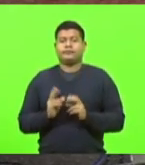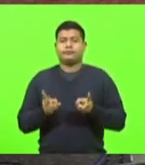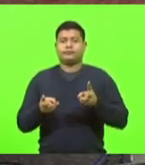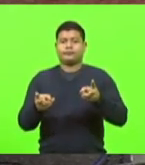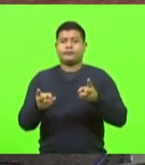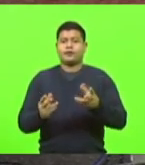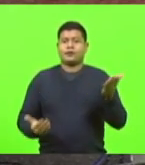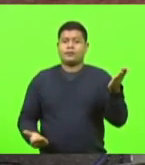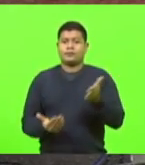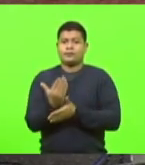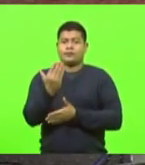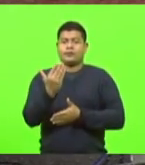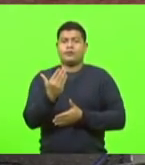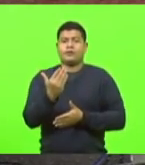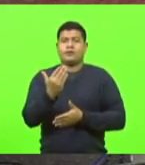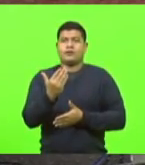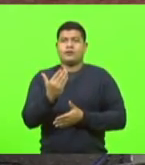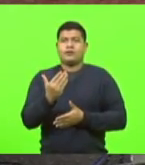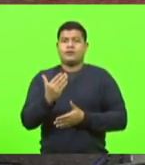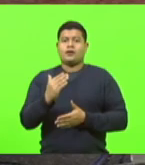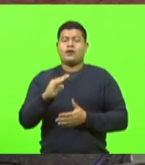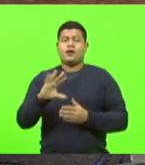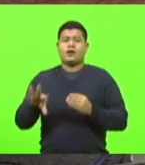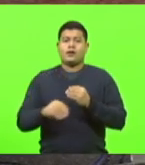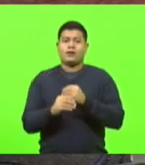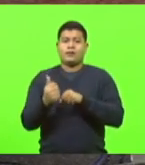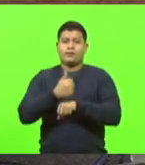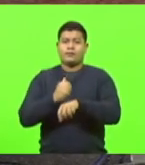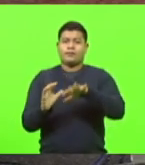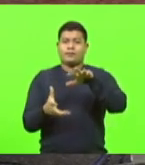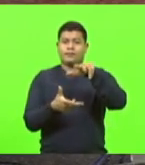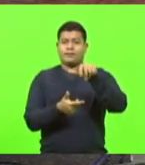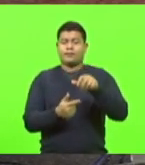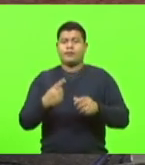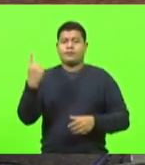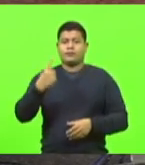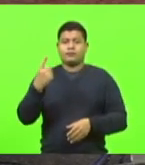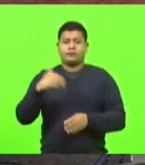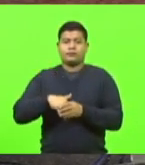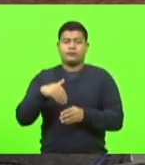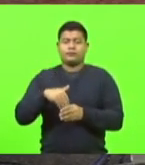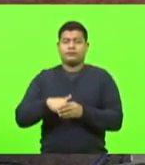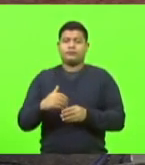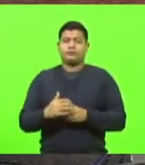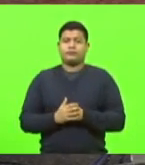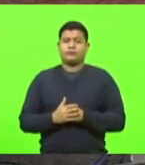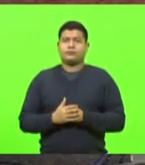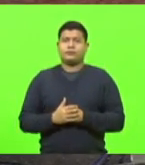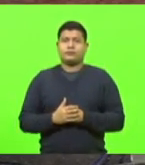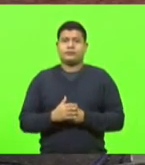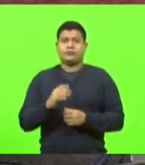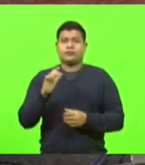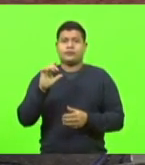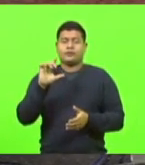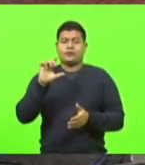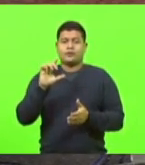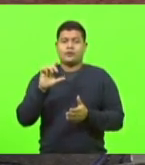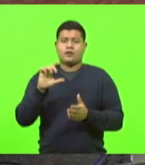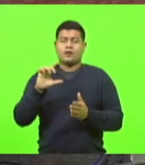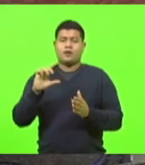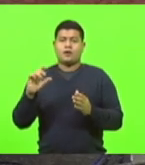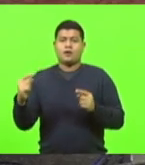aprovada a emenda substitutiva global em primeiro turno, aposta ao projeto de lei